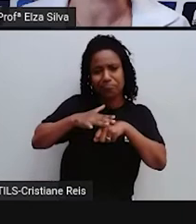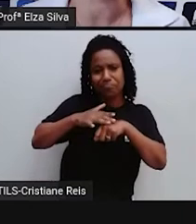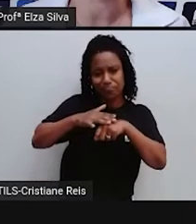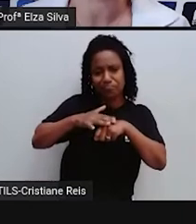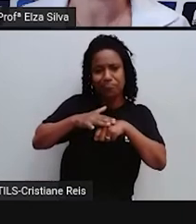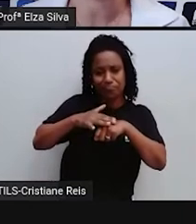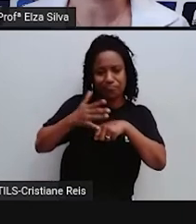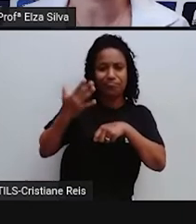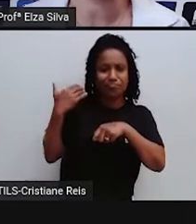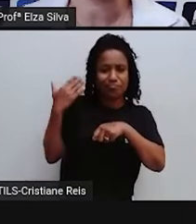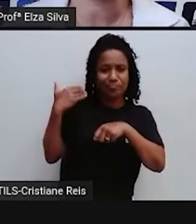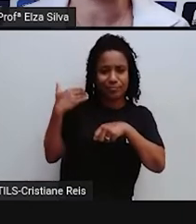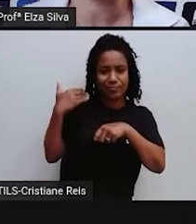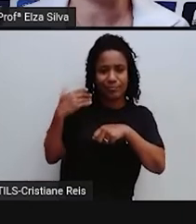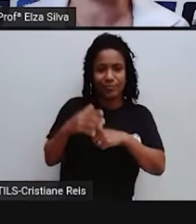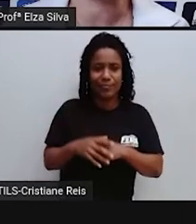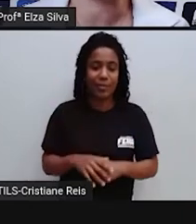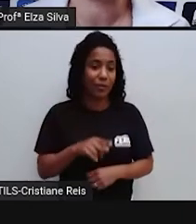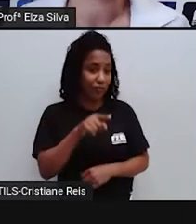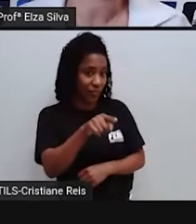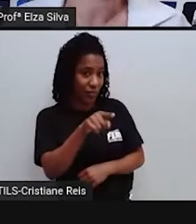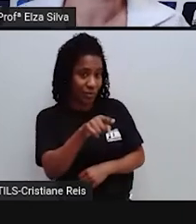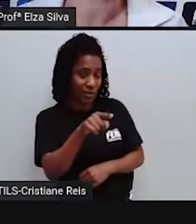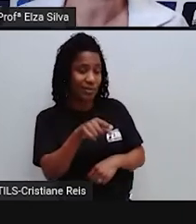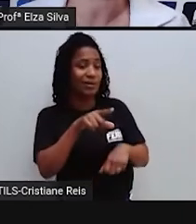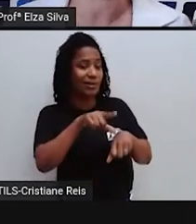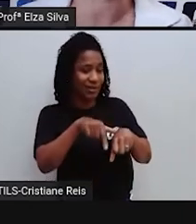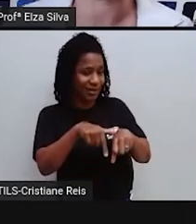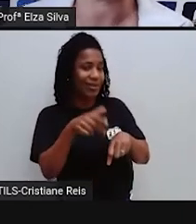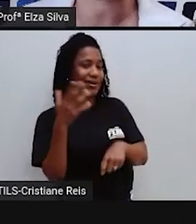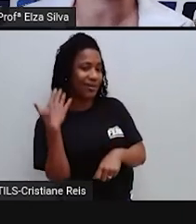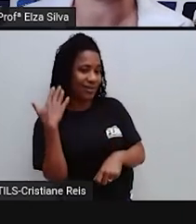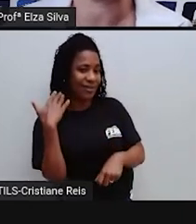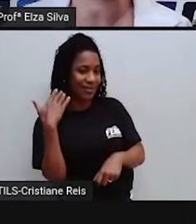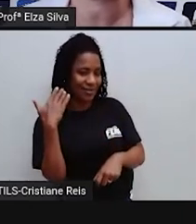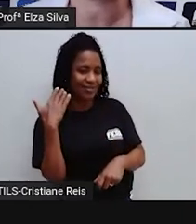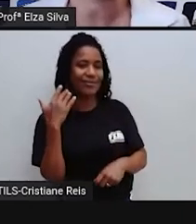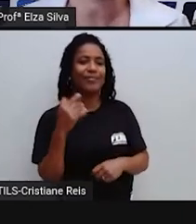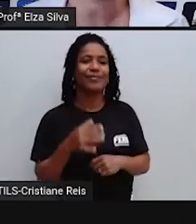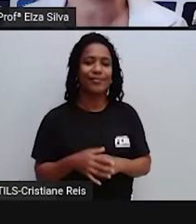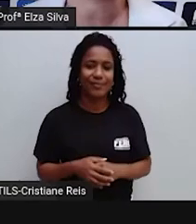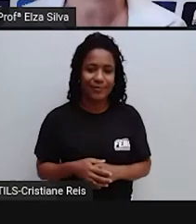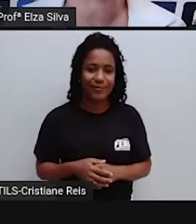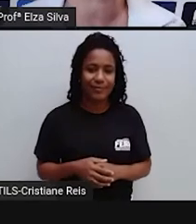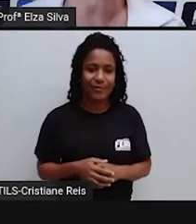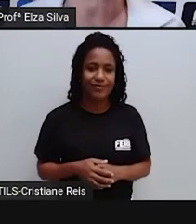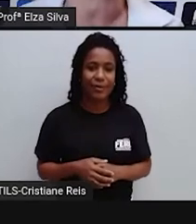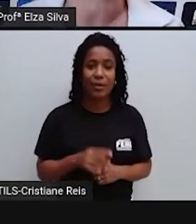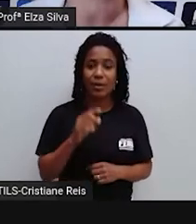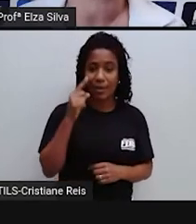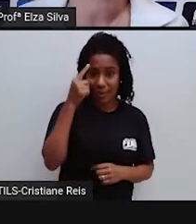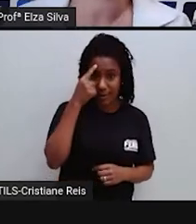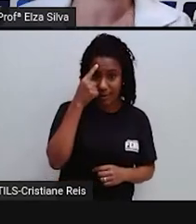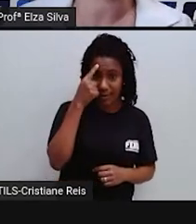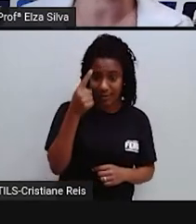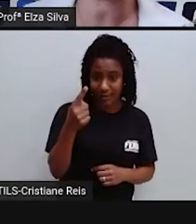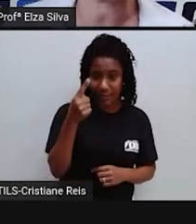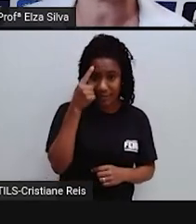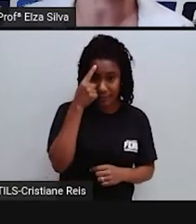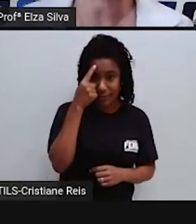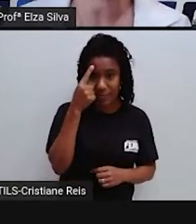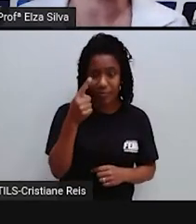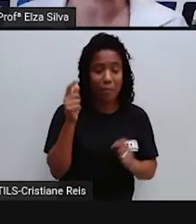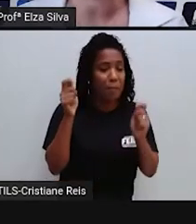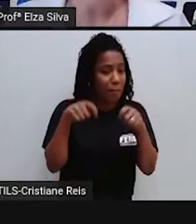late Você estava atrasado Lembrando Que o you Também Pode ser usado No plural E é o